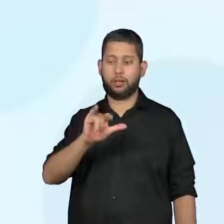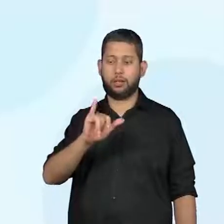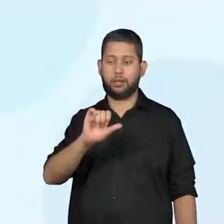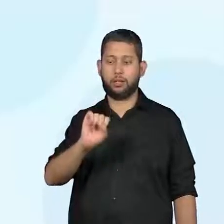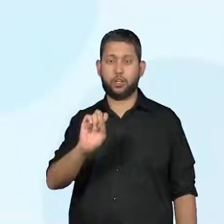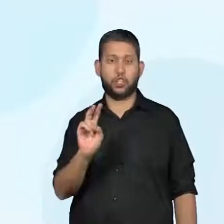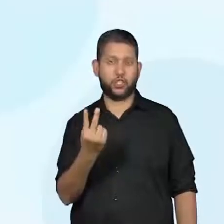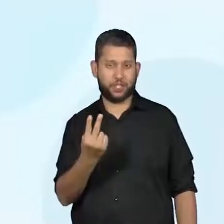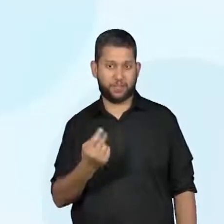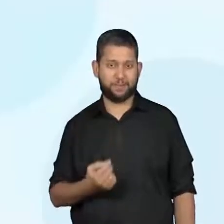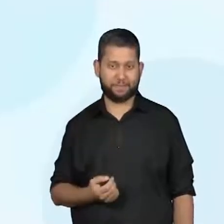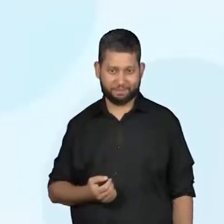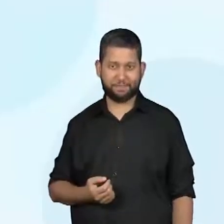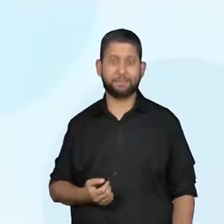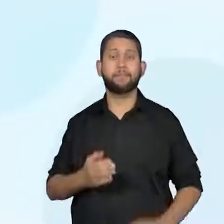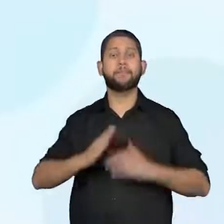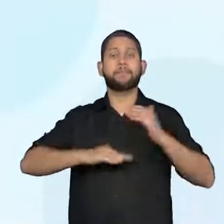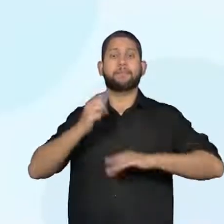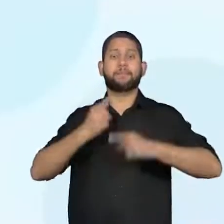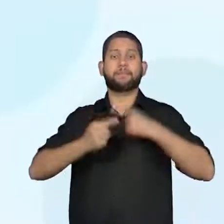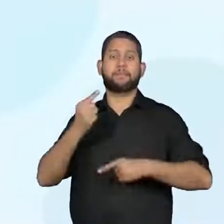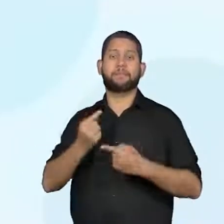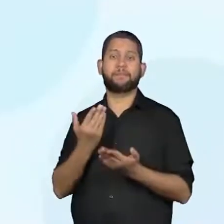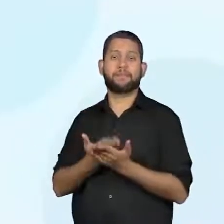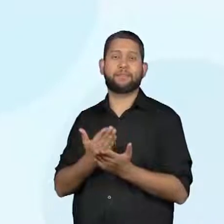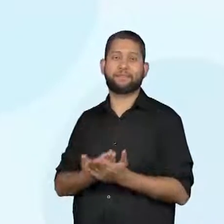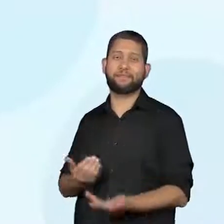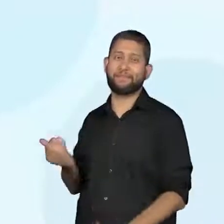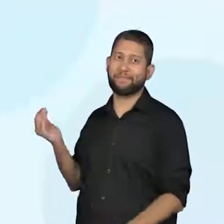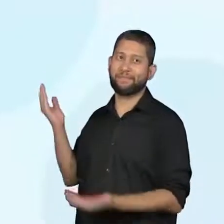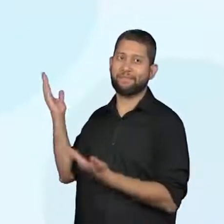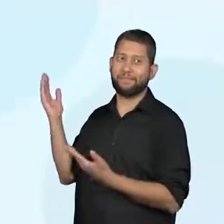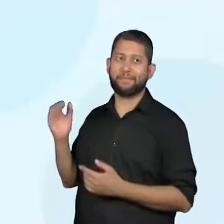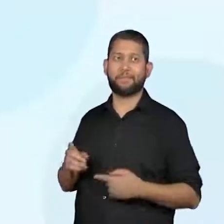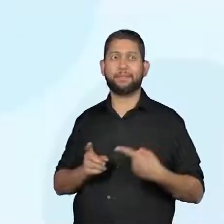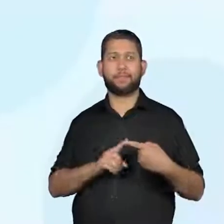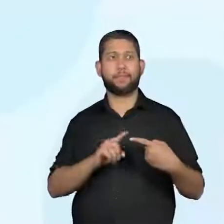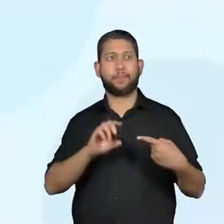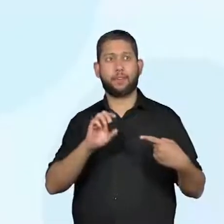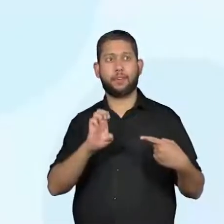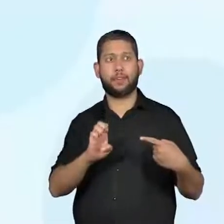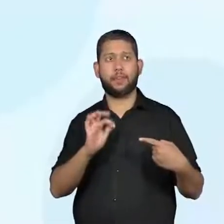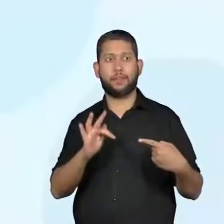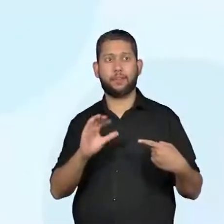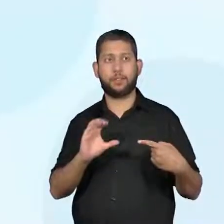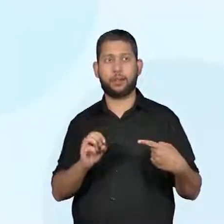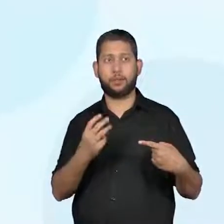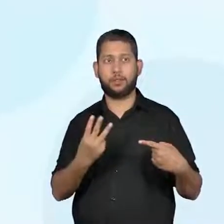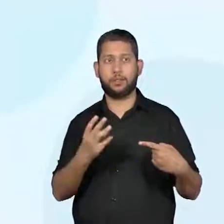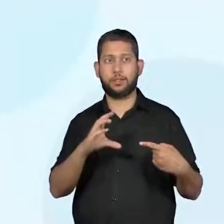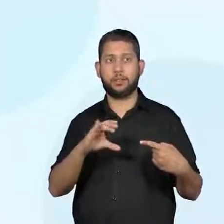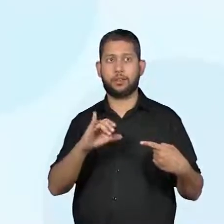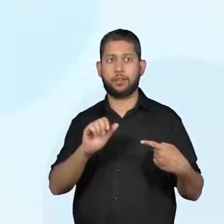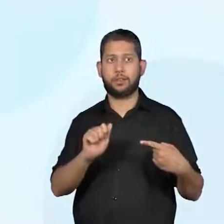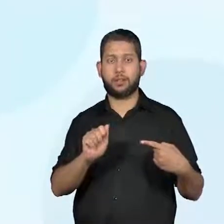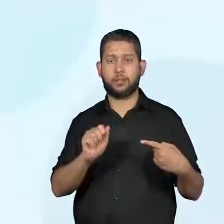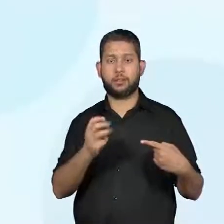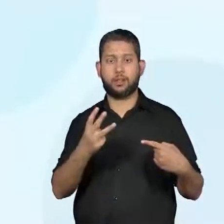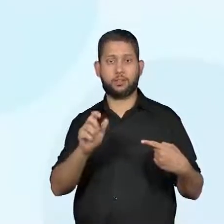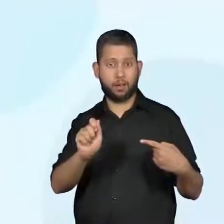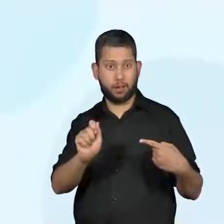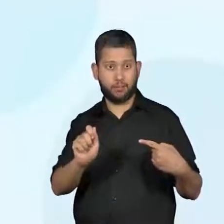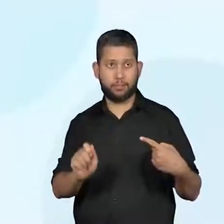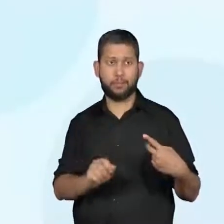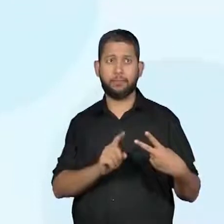desta aula, Pro. Vamos. Então, primeiro é a habilidade 03A, identificar e discutir hábitos